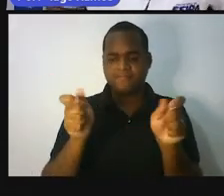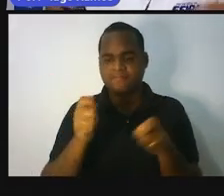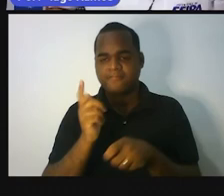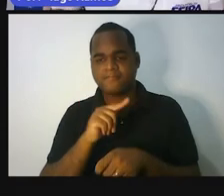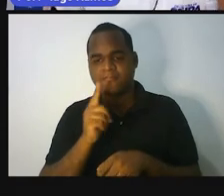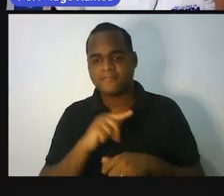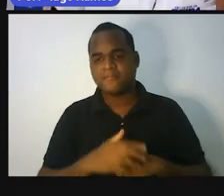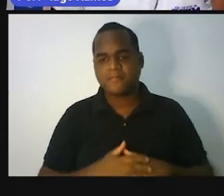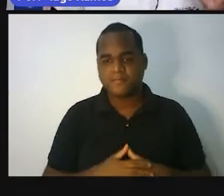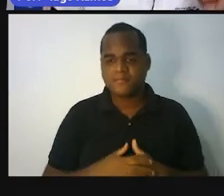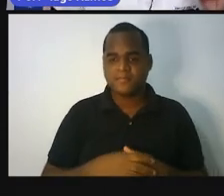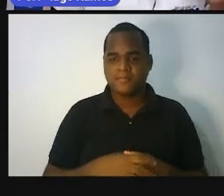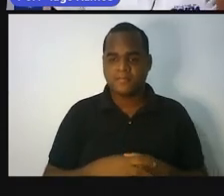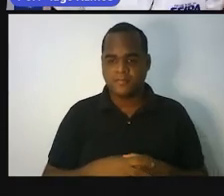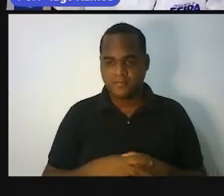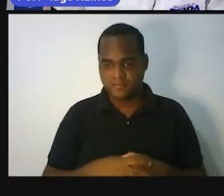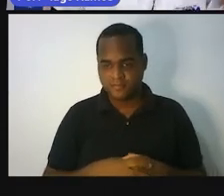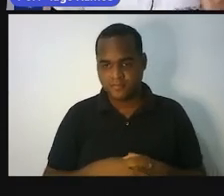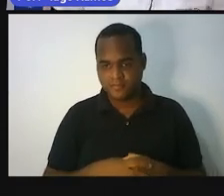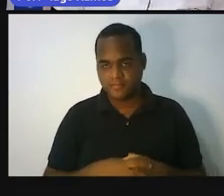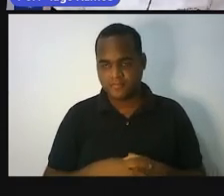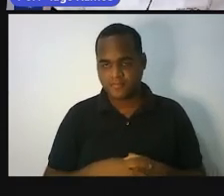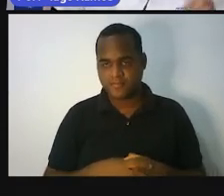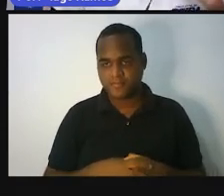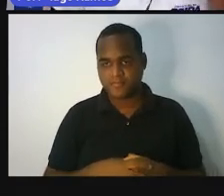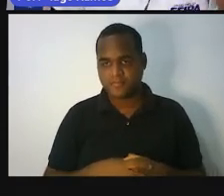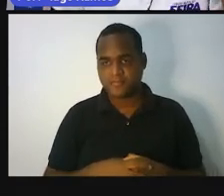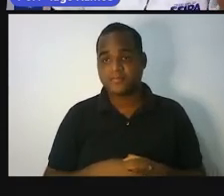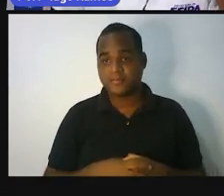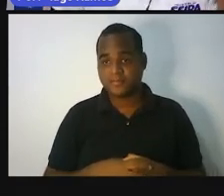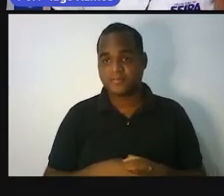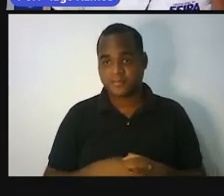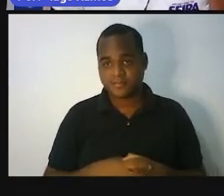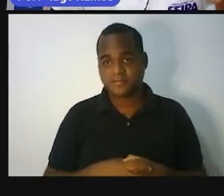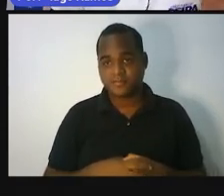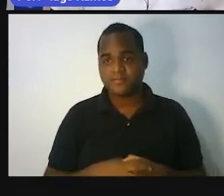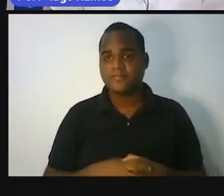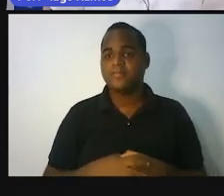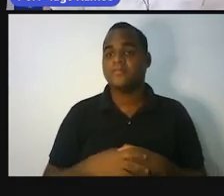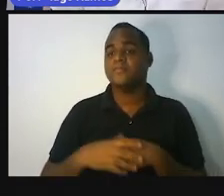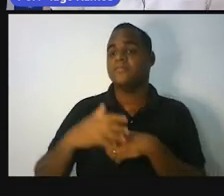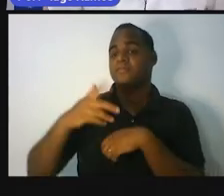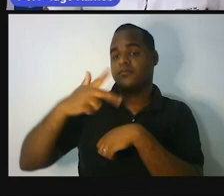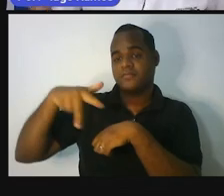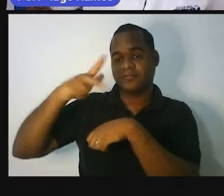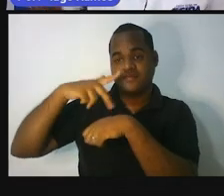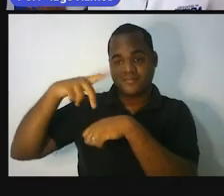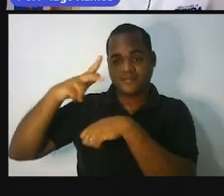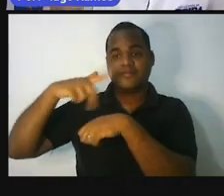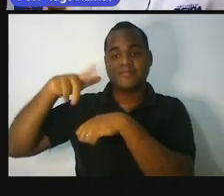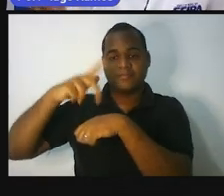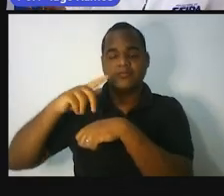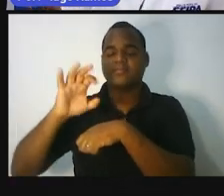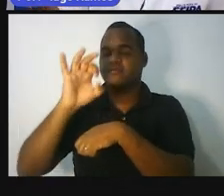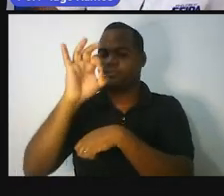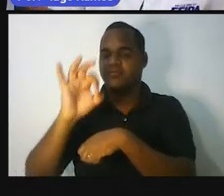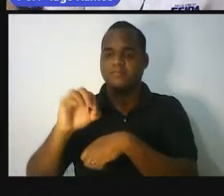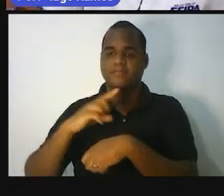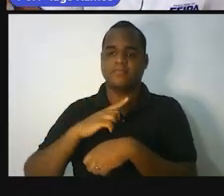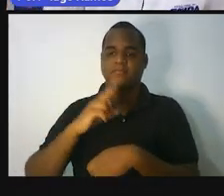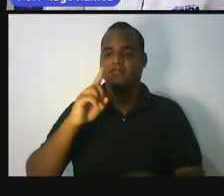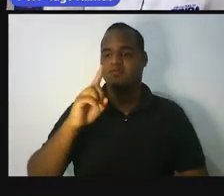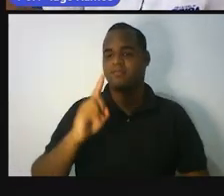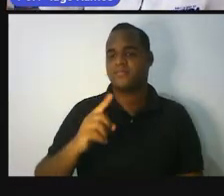Para cada país, você vai calcular aquela porcentagem de 1.111